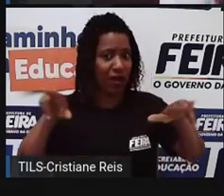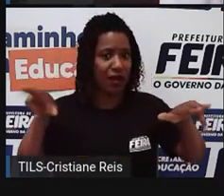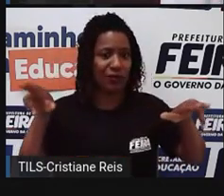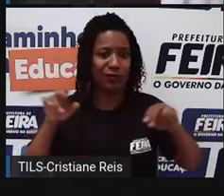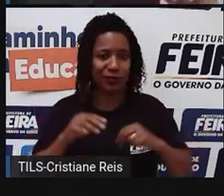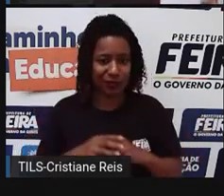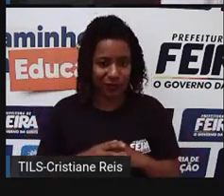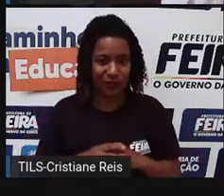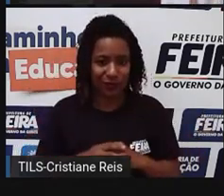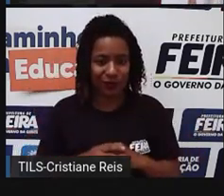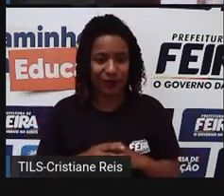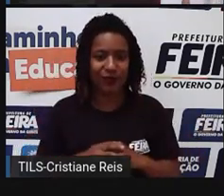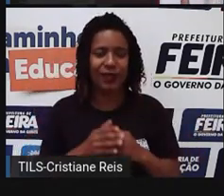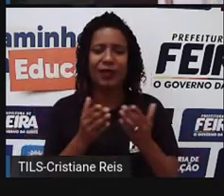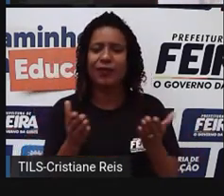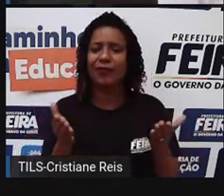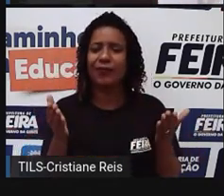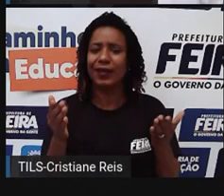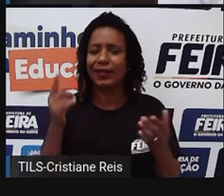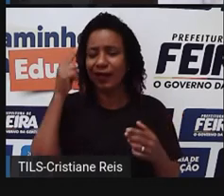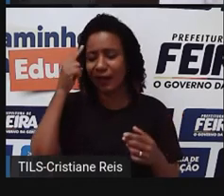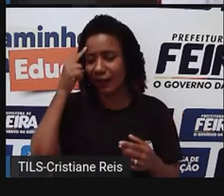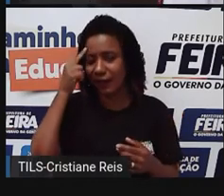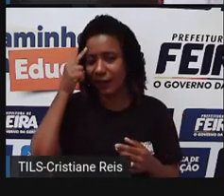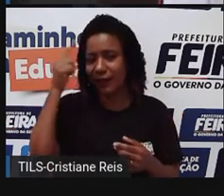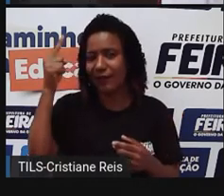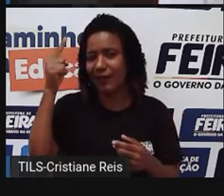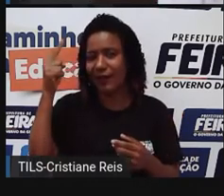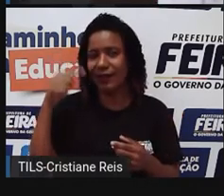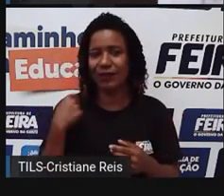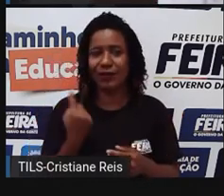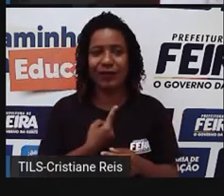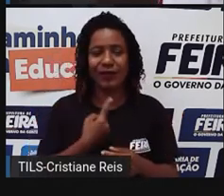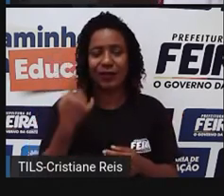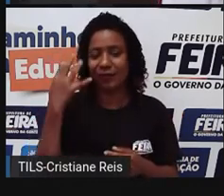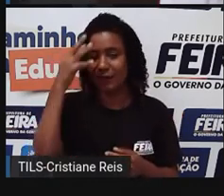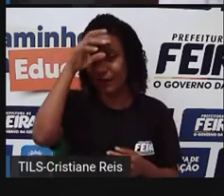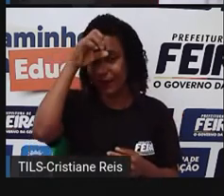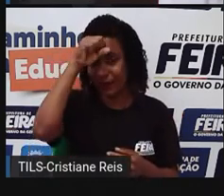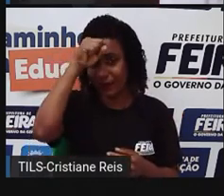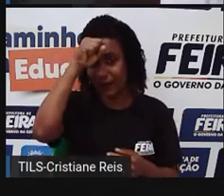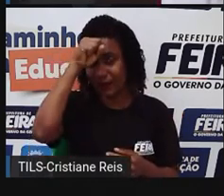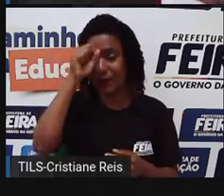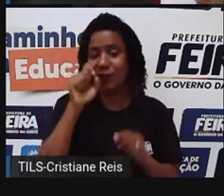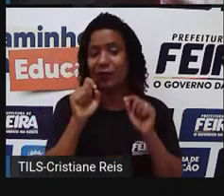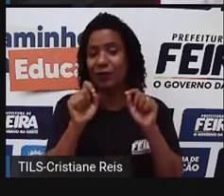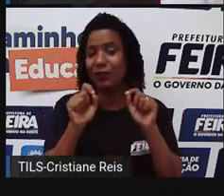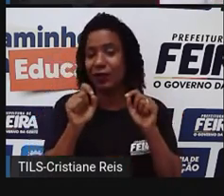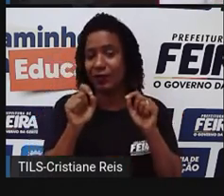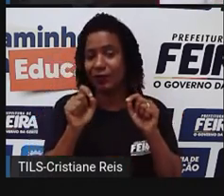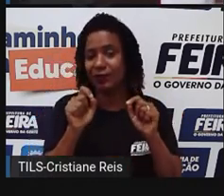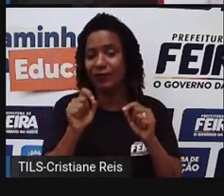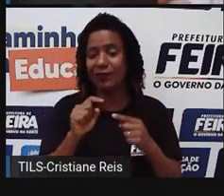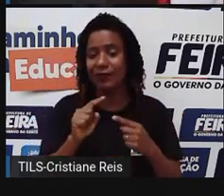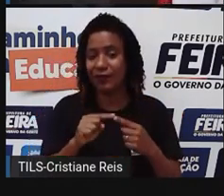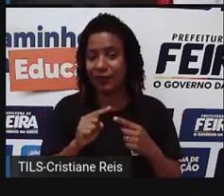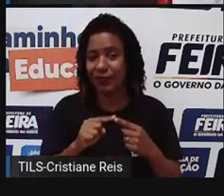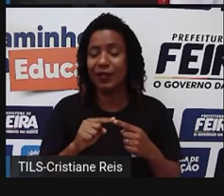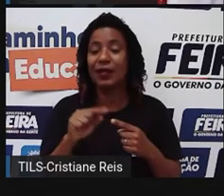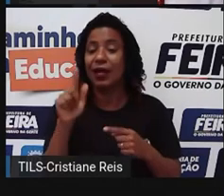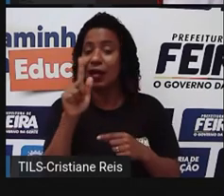o que que a gente, né, deve chamar a atenção nessa aula de hoje, principalmente, é para a gente entender que essa